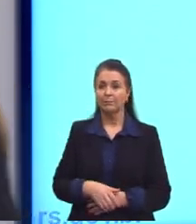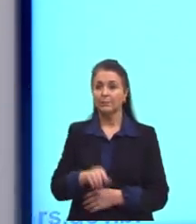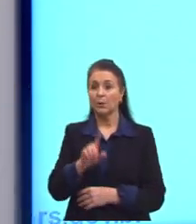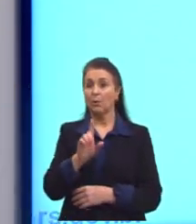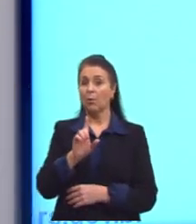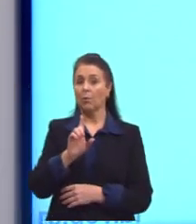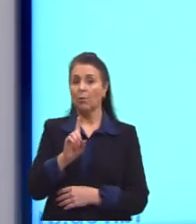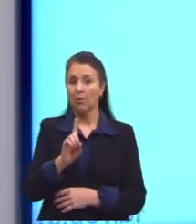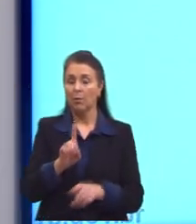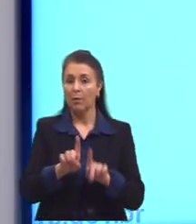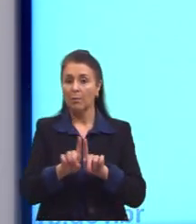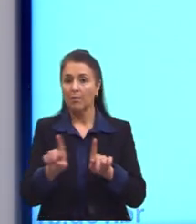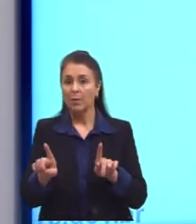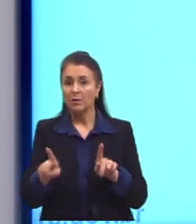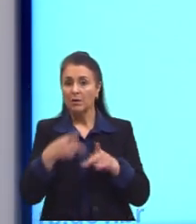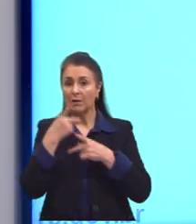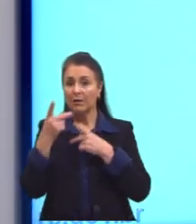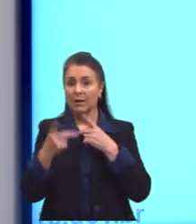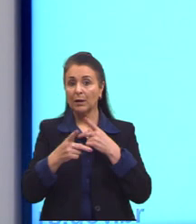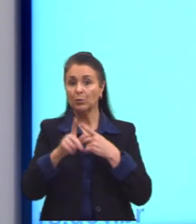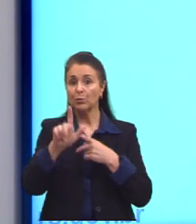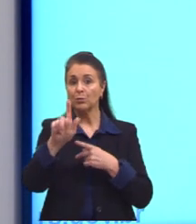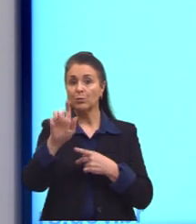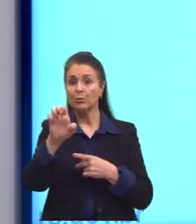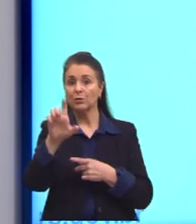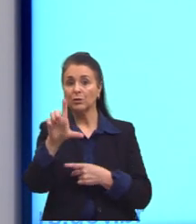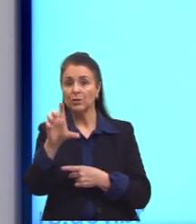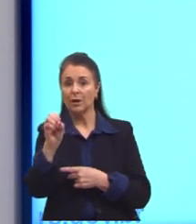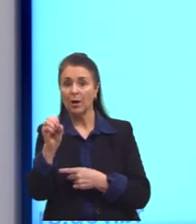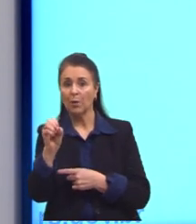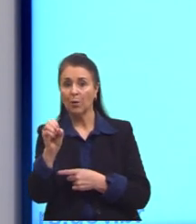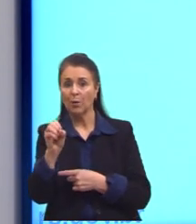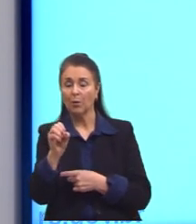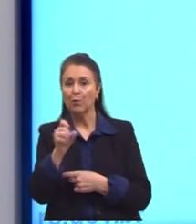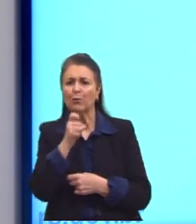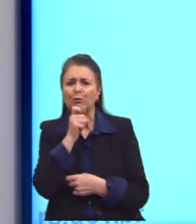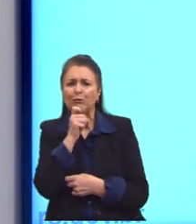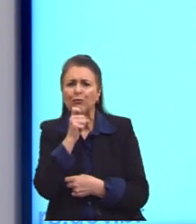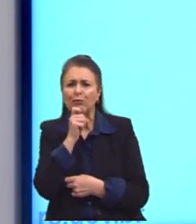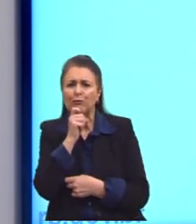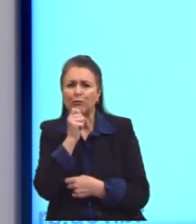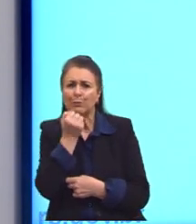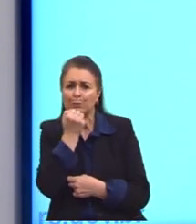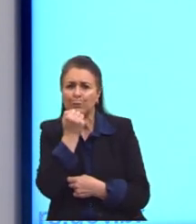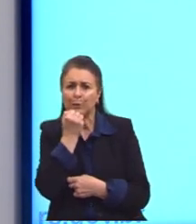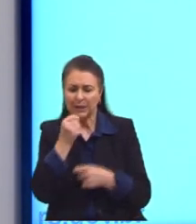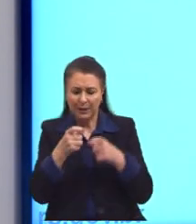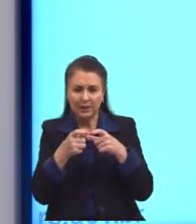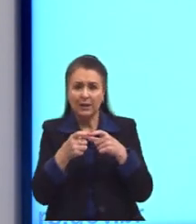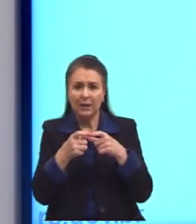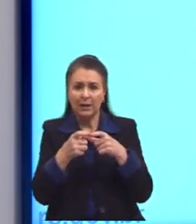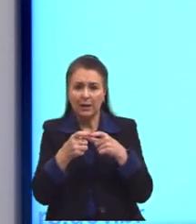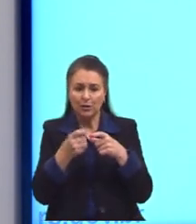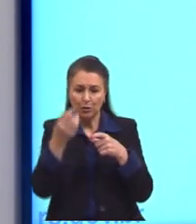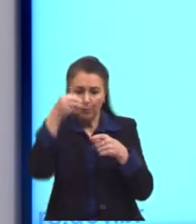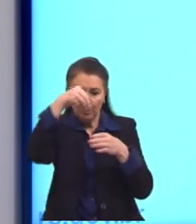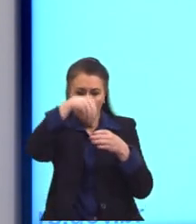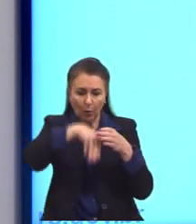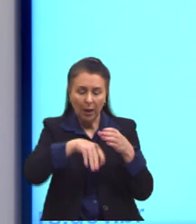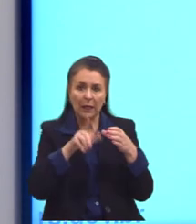Mas, quando a gente fala, então, do gelo, vocês já notaram que, quando a gente coloca o gelo dentro da água, geralmente, ele fica o quê?